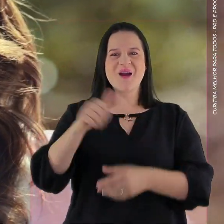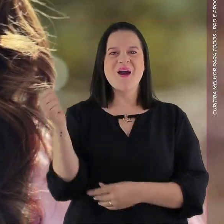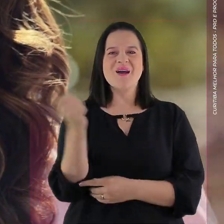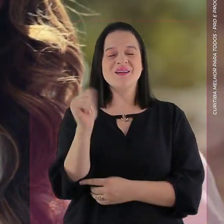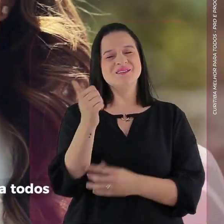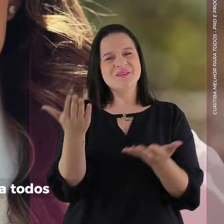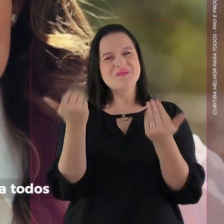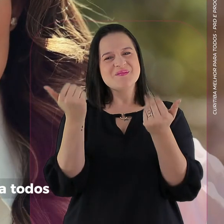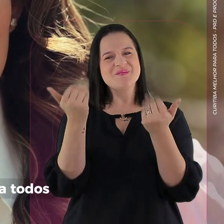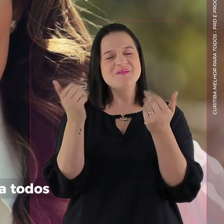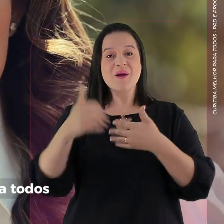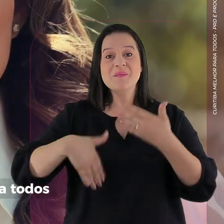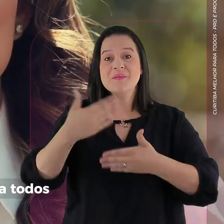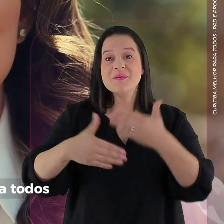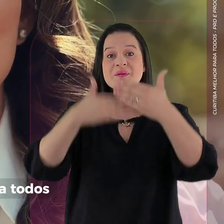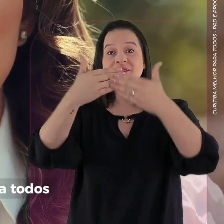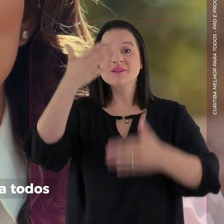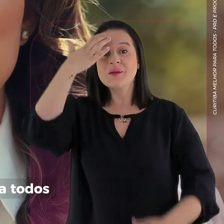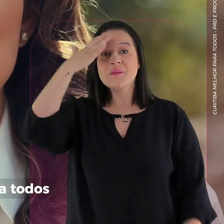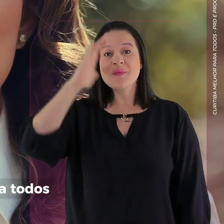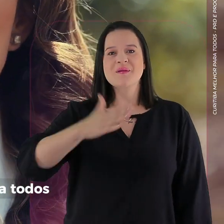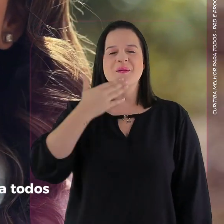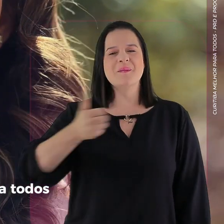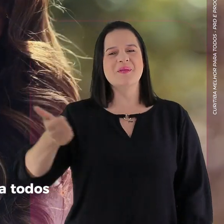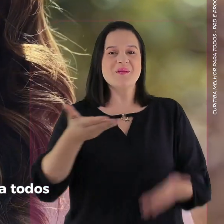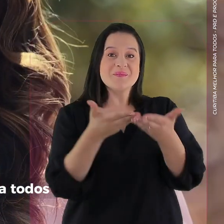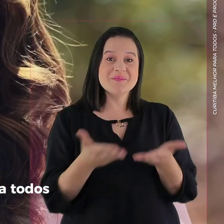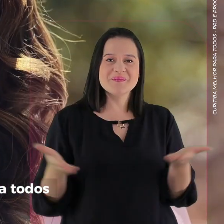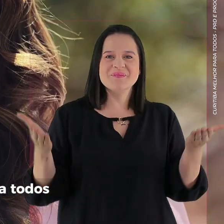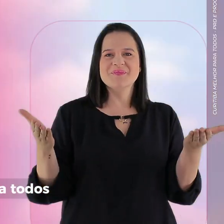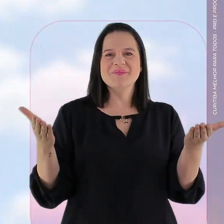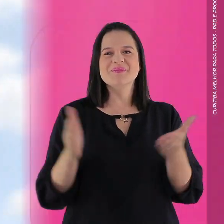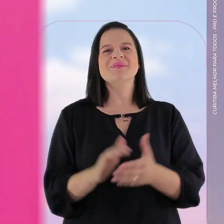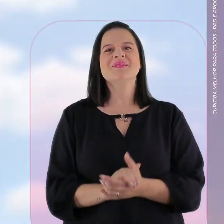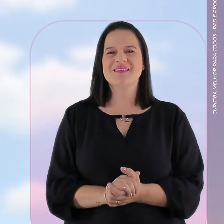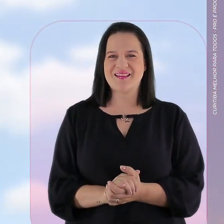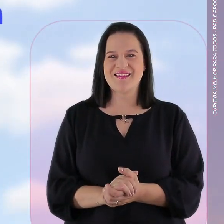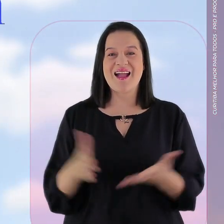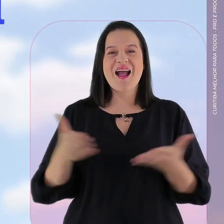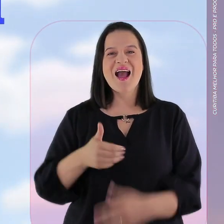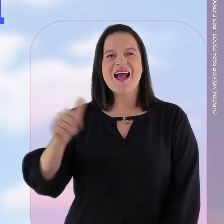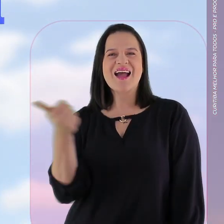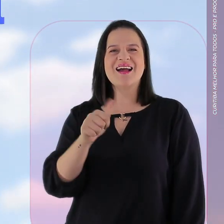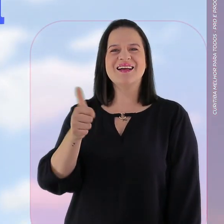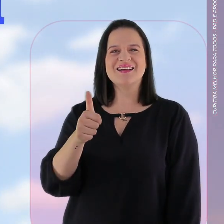vote 11 e vamos juntos construir uma Curitiba melhor para todos. É 11! Vem